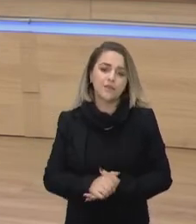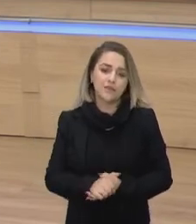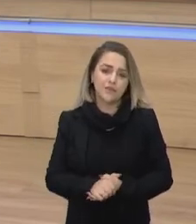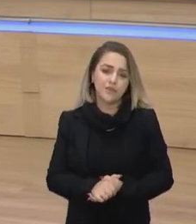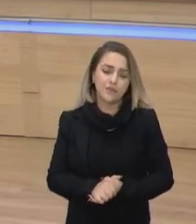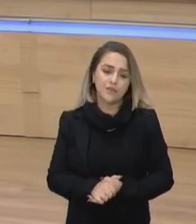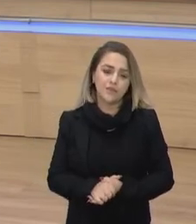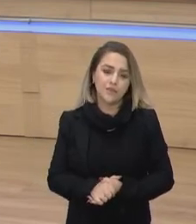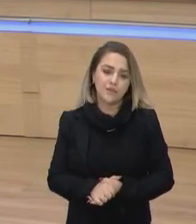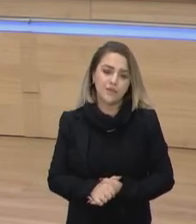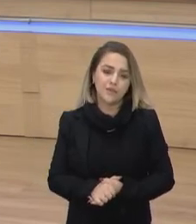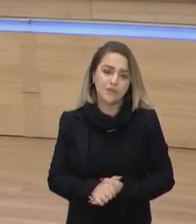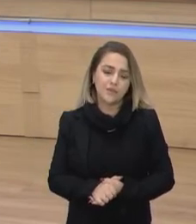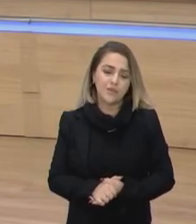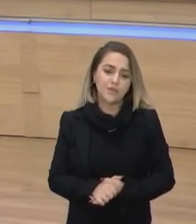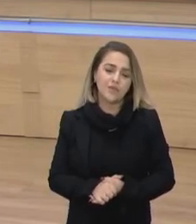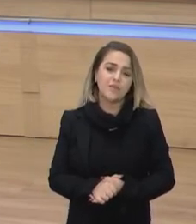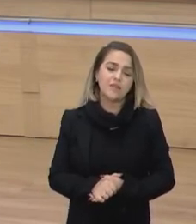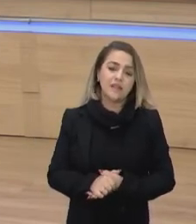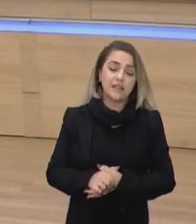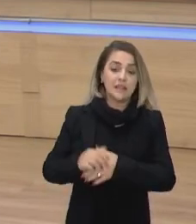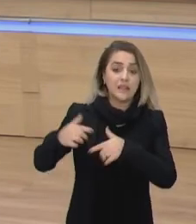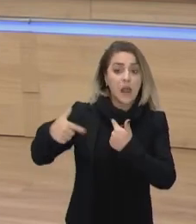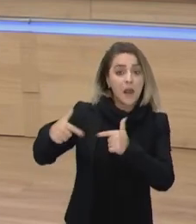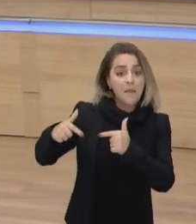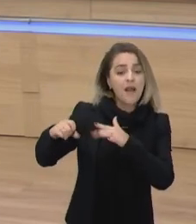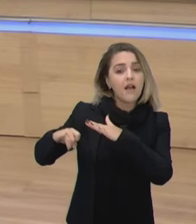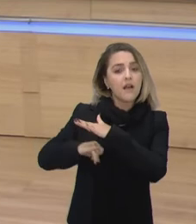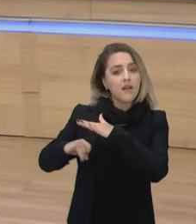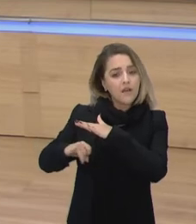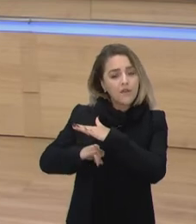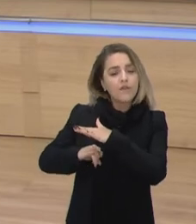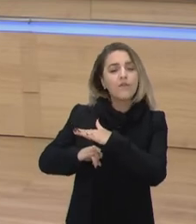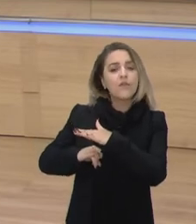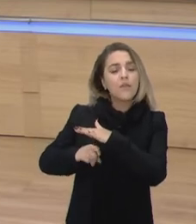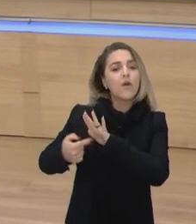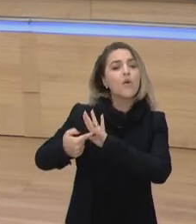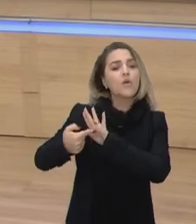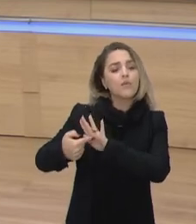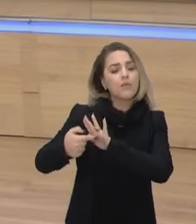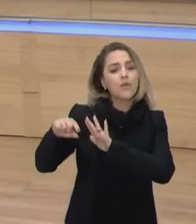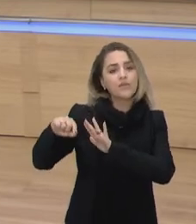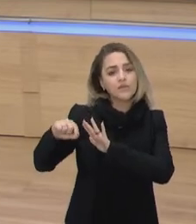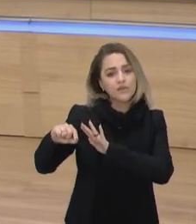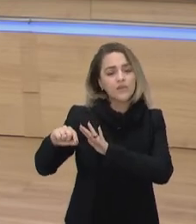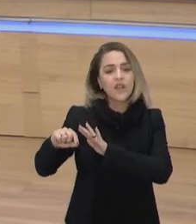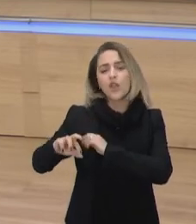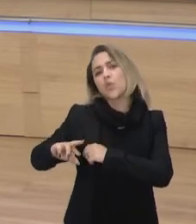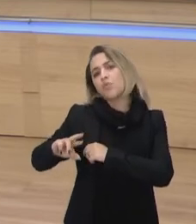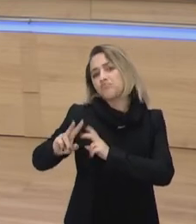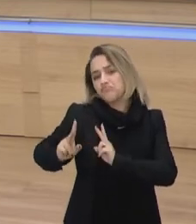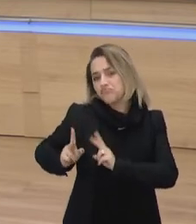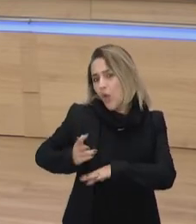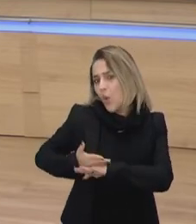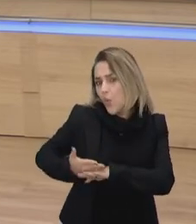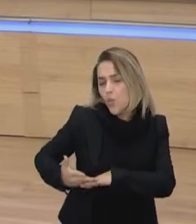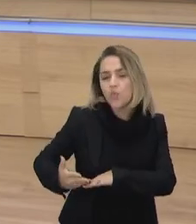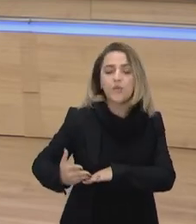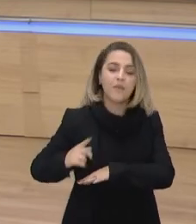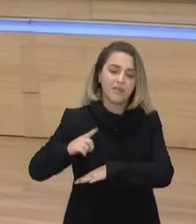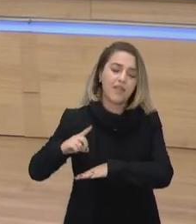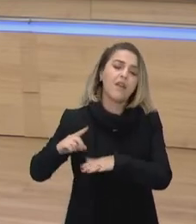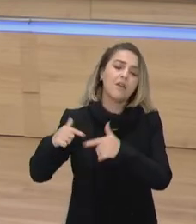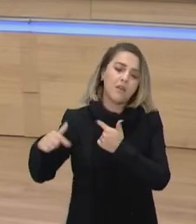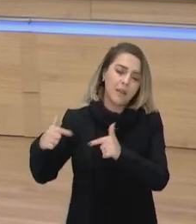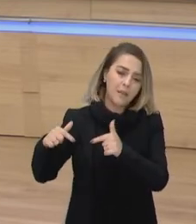um trabalho informal que configura geralmente, não é sempre assim, mas um trabalho informal,